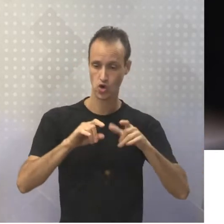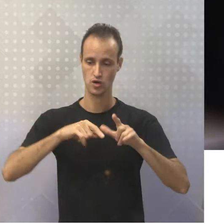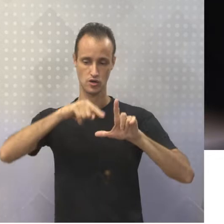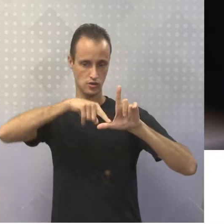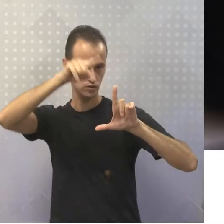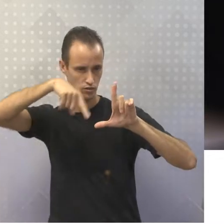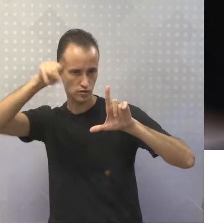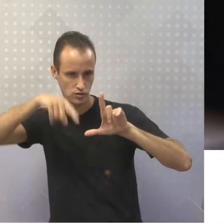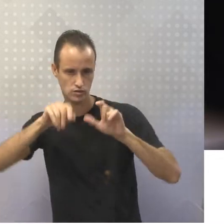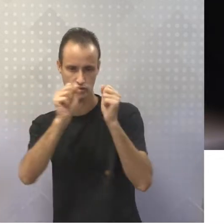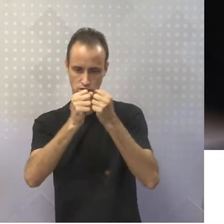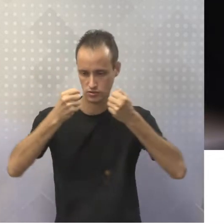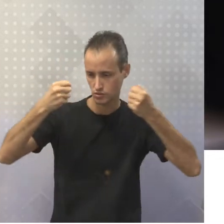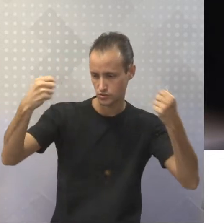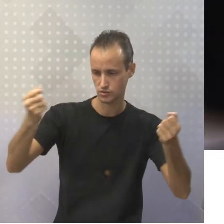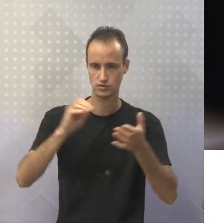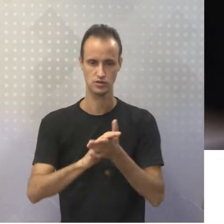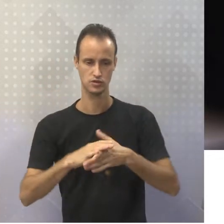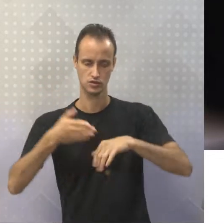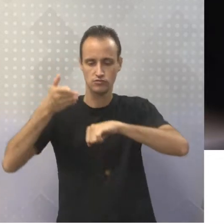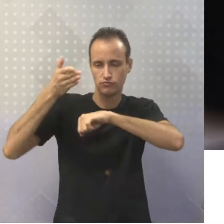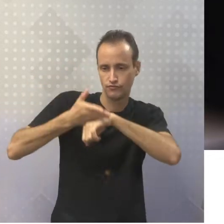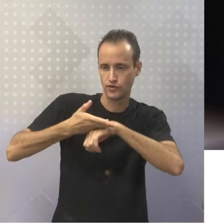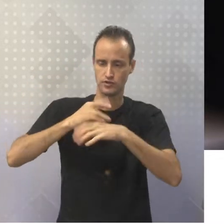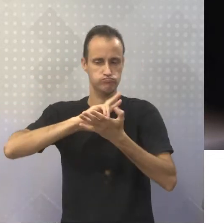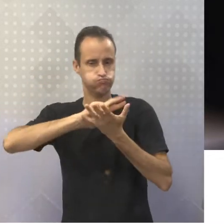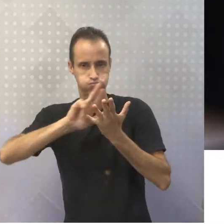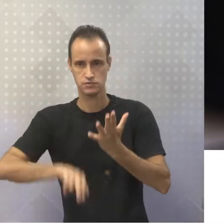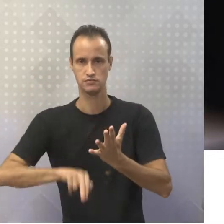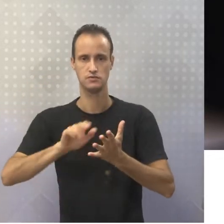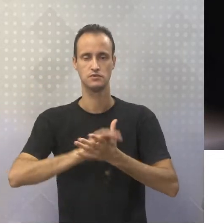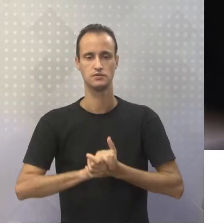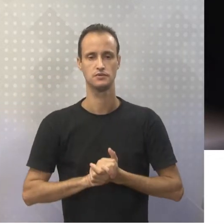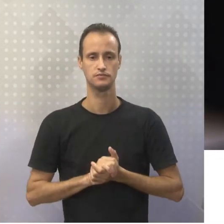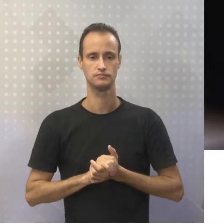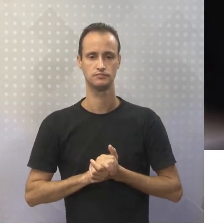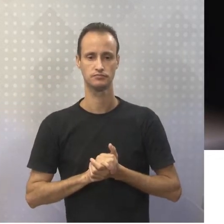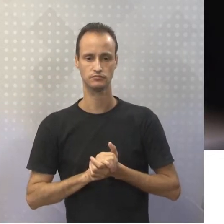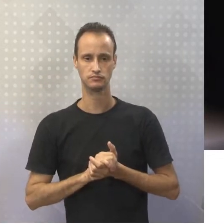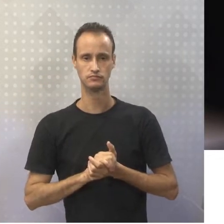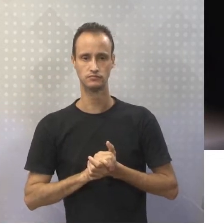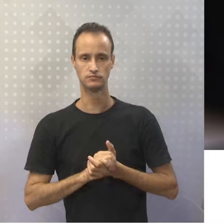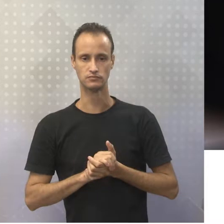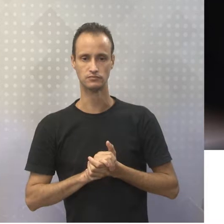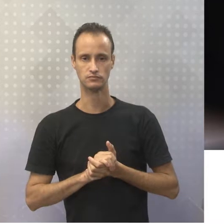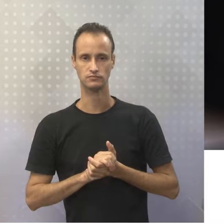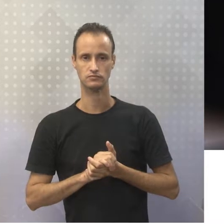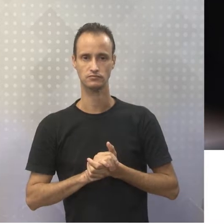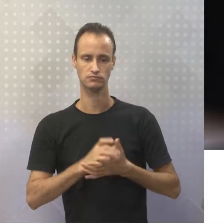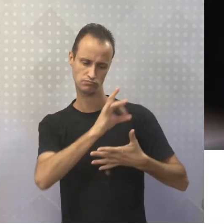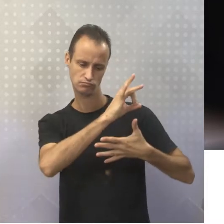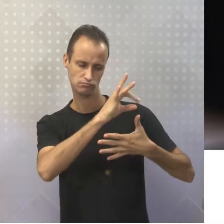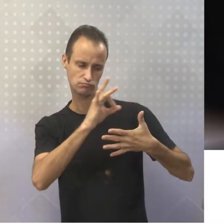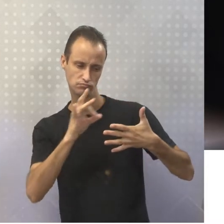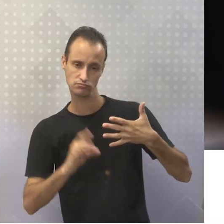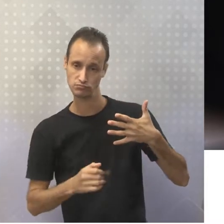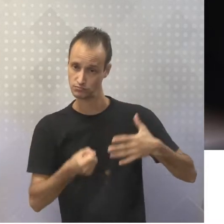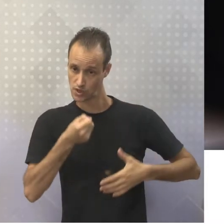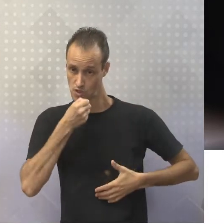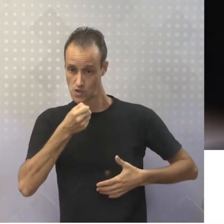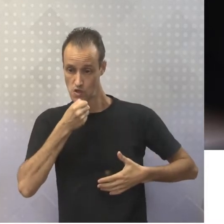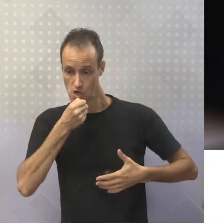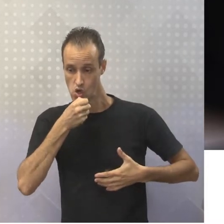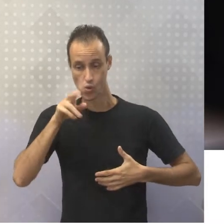gráficos, mapas, arquivos de vídeo e etc. Então, aqui, cada tipo de reportagem